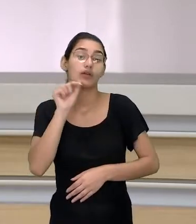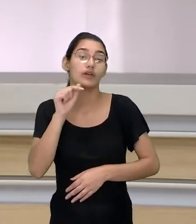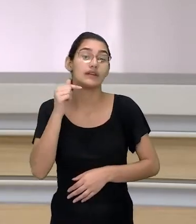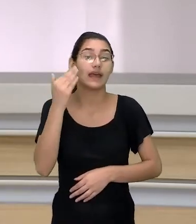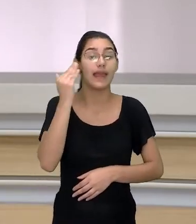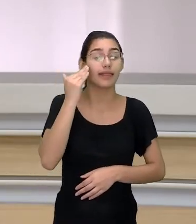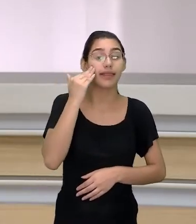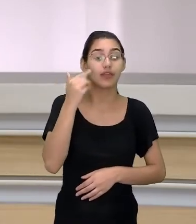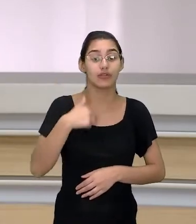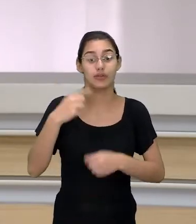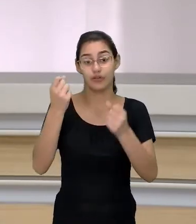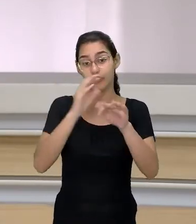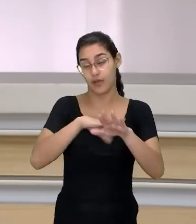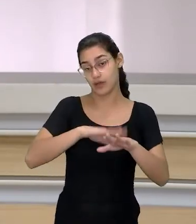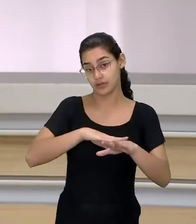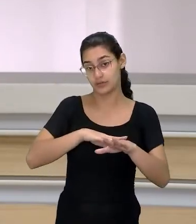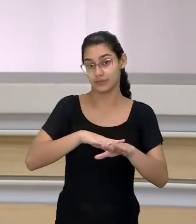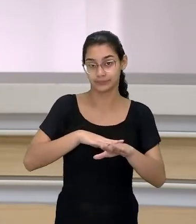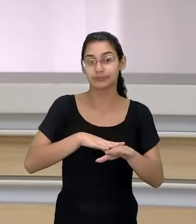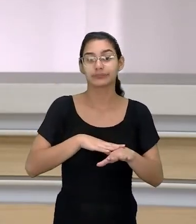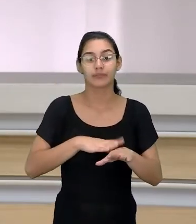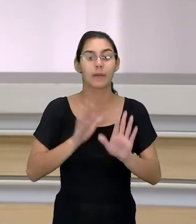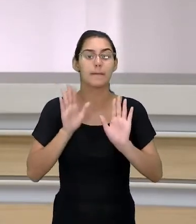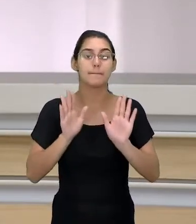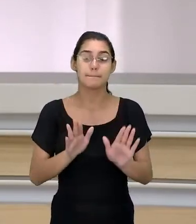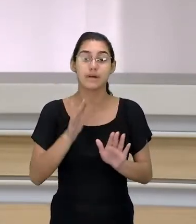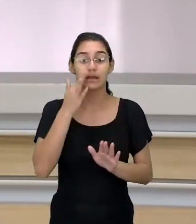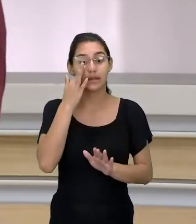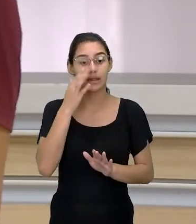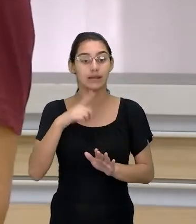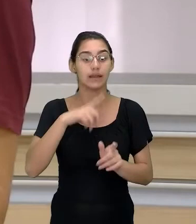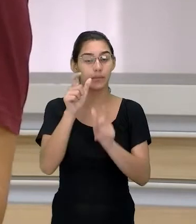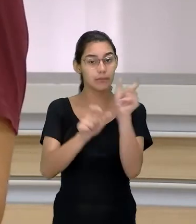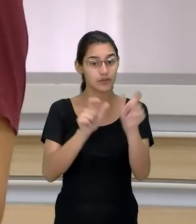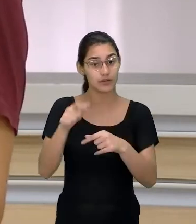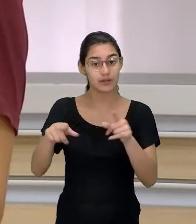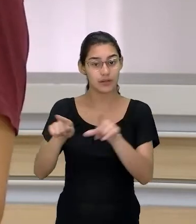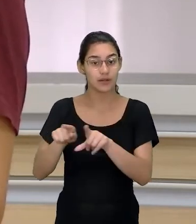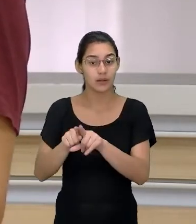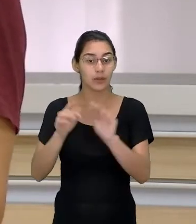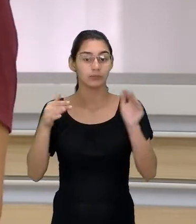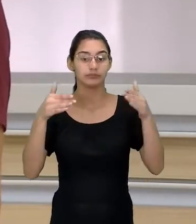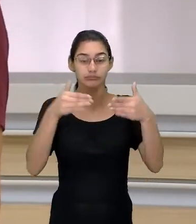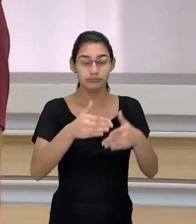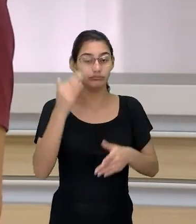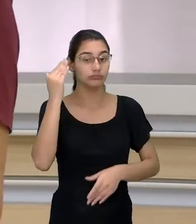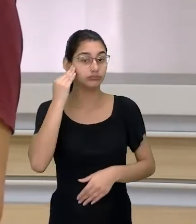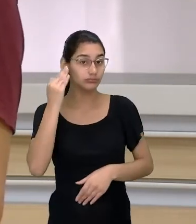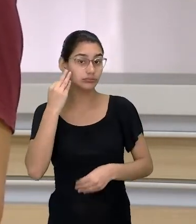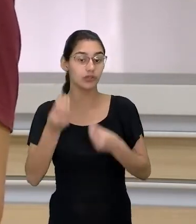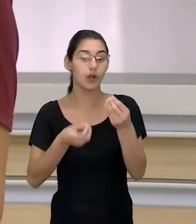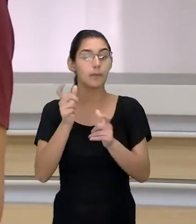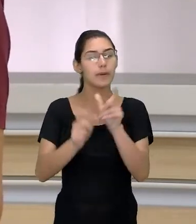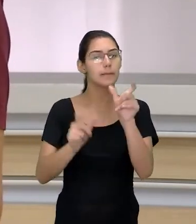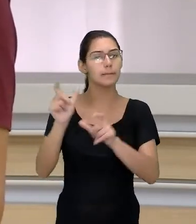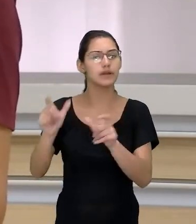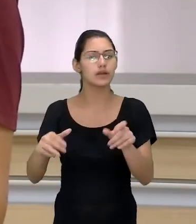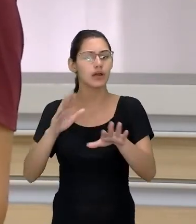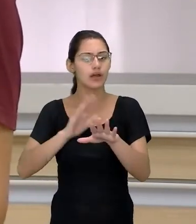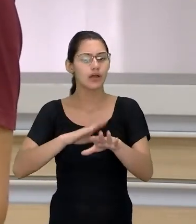você interpreta do que eu faço. Só que o ponto é que tem pessoas que também se dedicam a entender como as pessoas